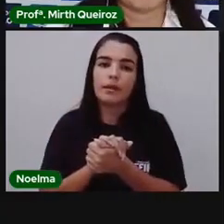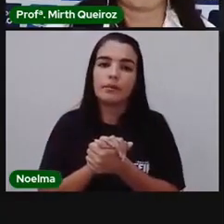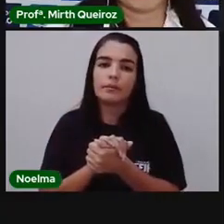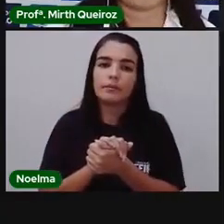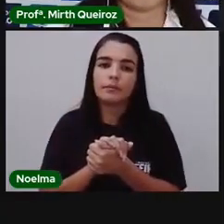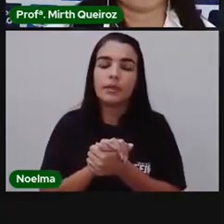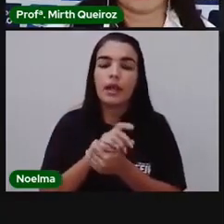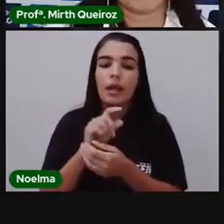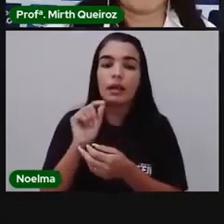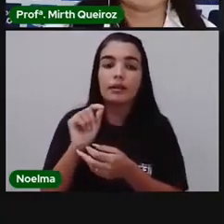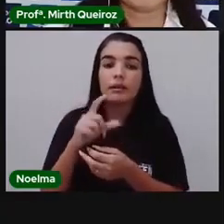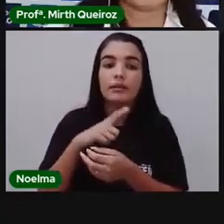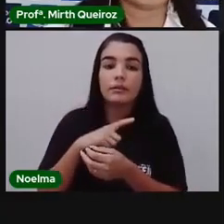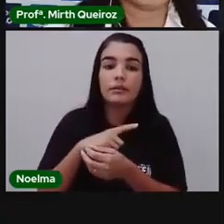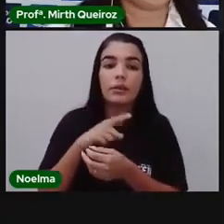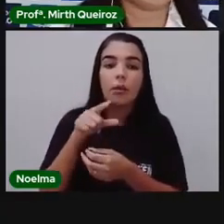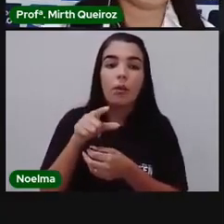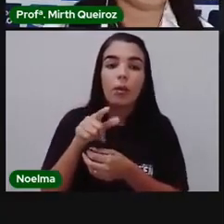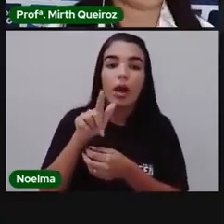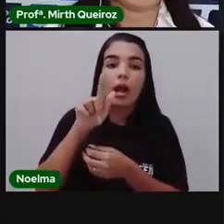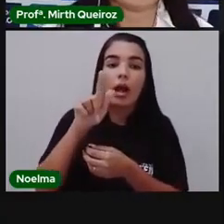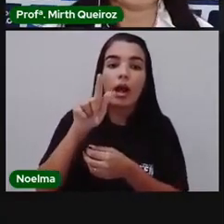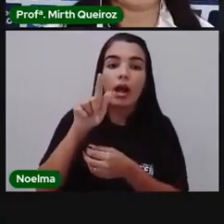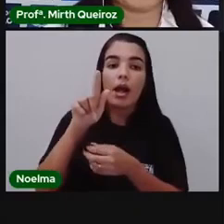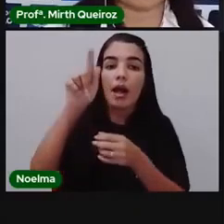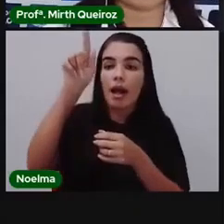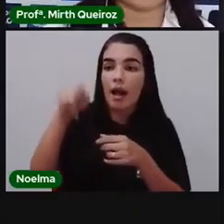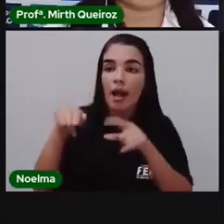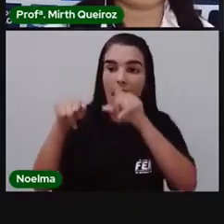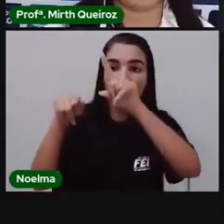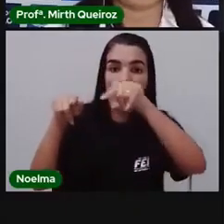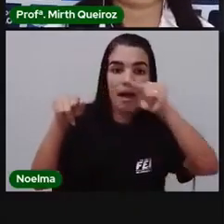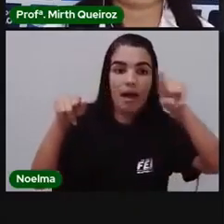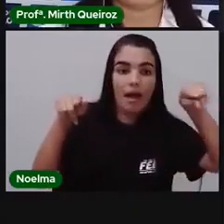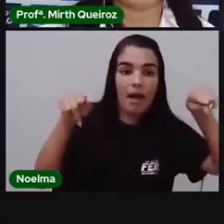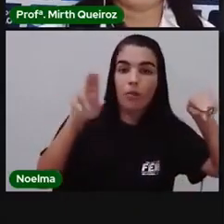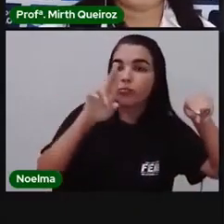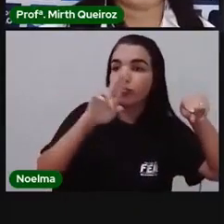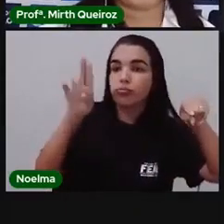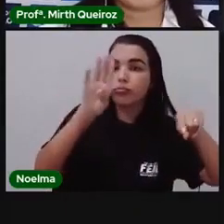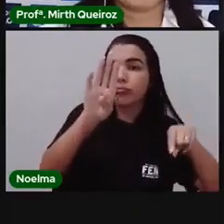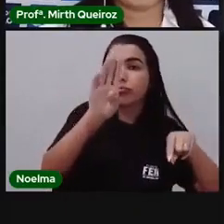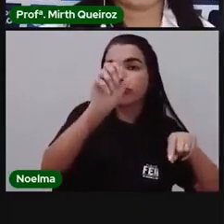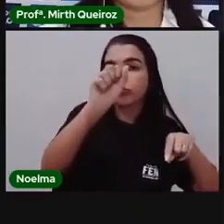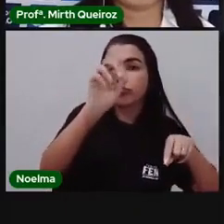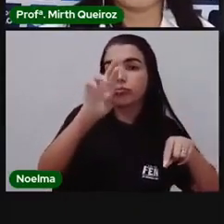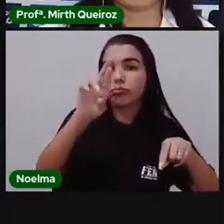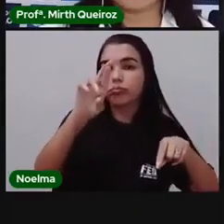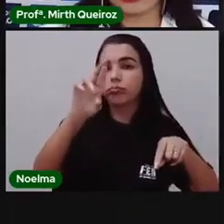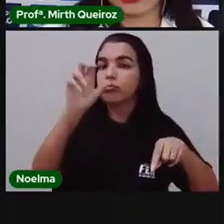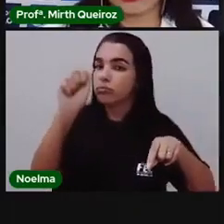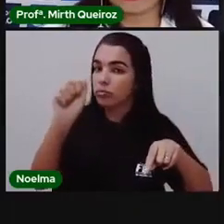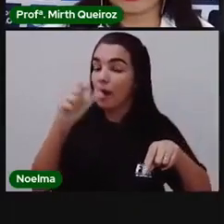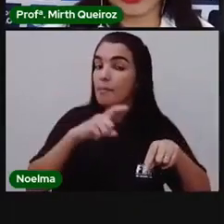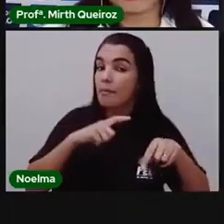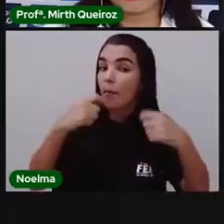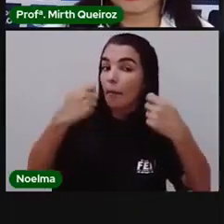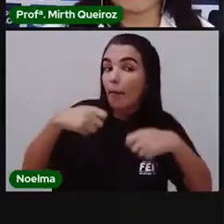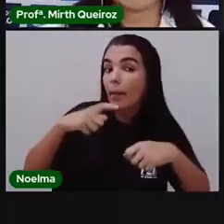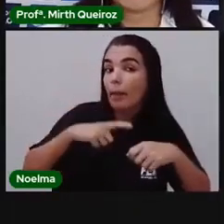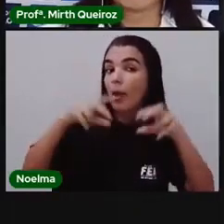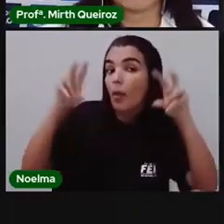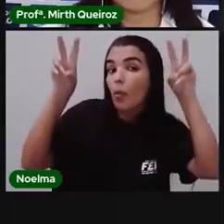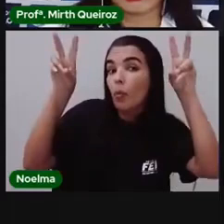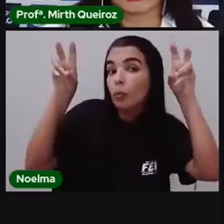Aqui é o gráfico de barra. Gente, lembrando que para cada gráfico que a gente for construir, esse gráfico, ele tem que ter um título, certo?